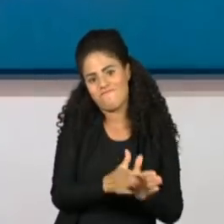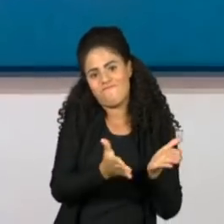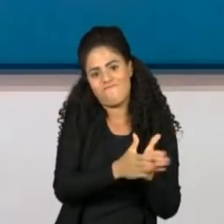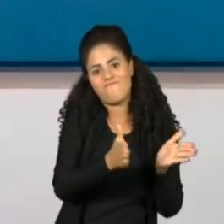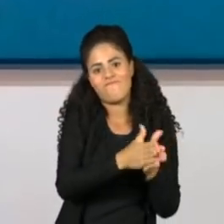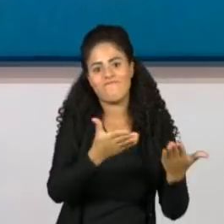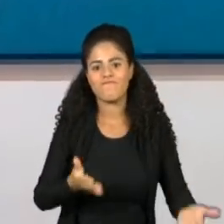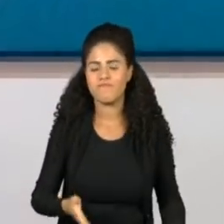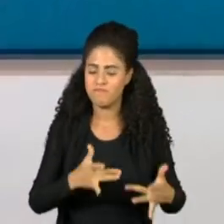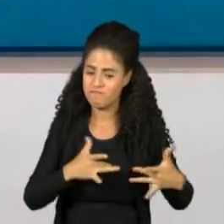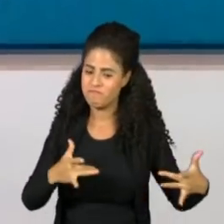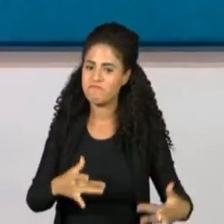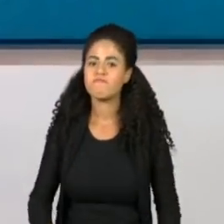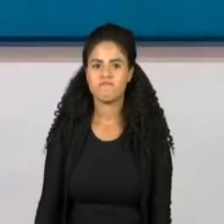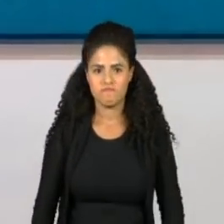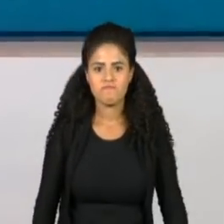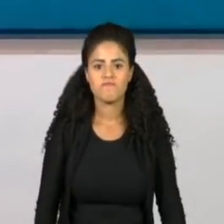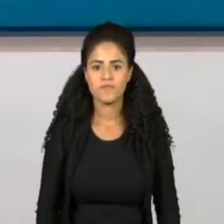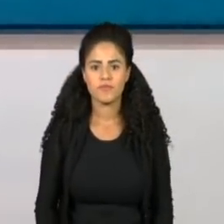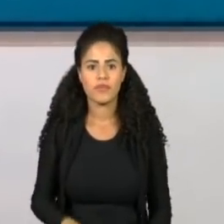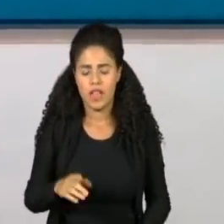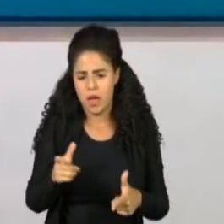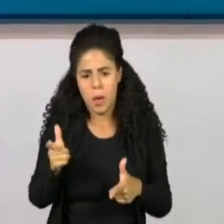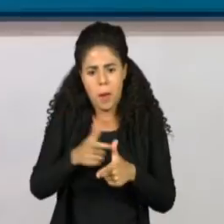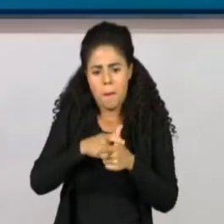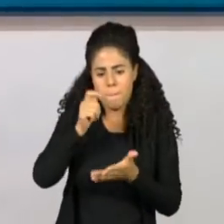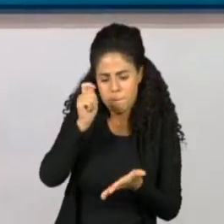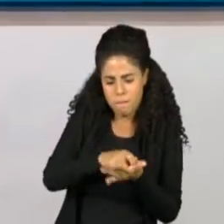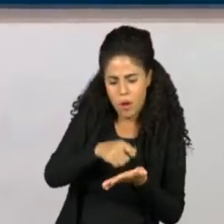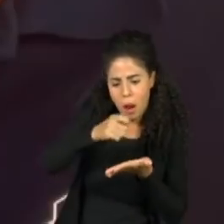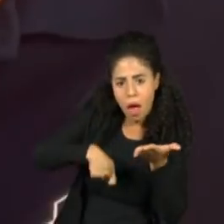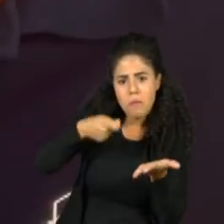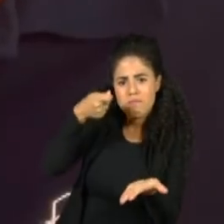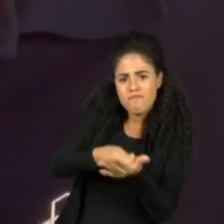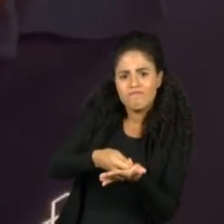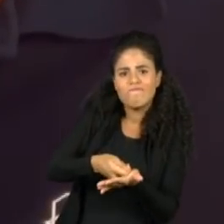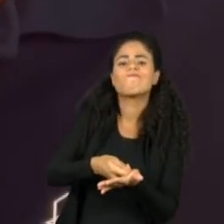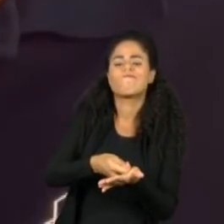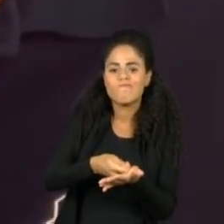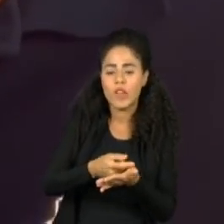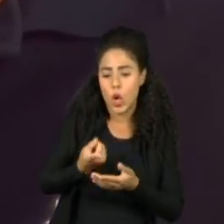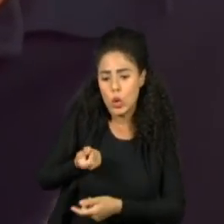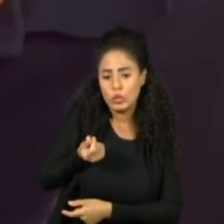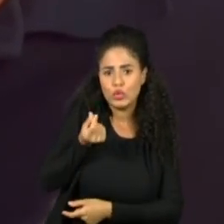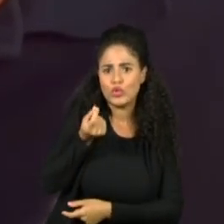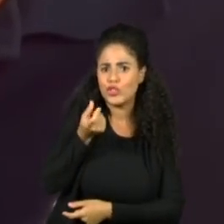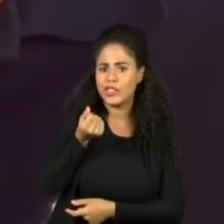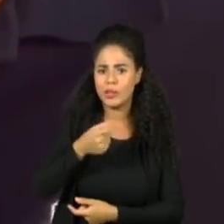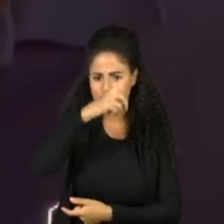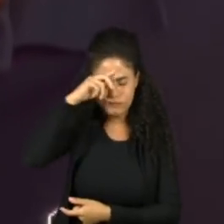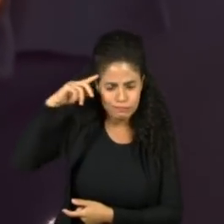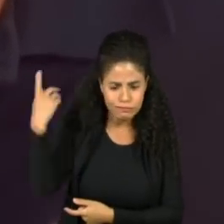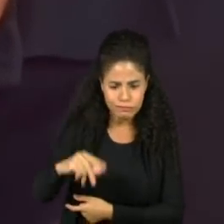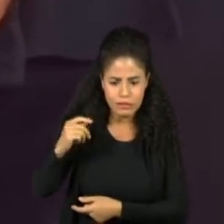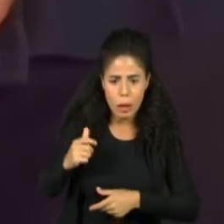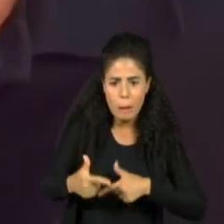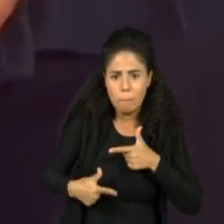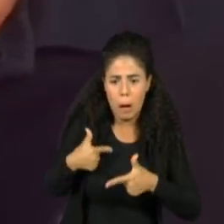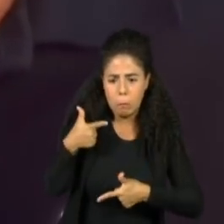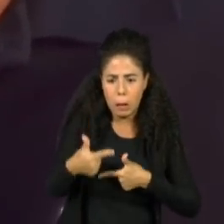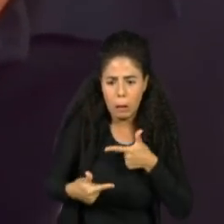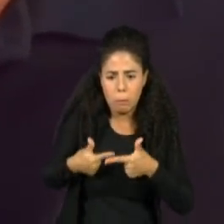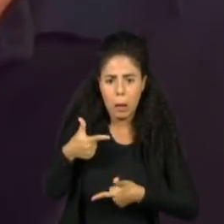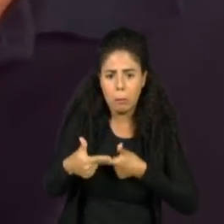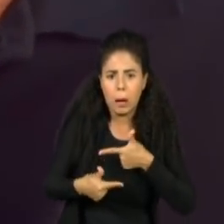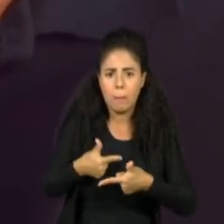Aquele boleto no mural de José Augusto é dele mesmo, logo será pago. O dinheiro sempre é suado, mas ele ainda resolveu pagar